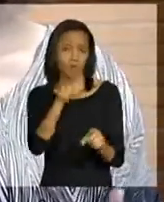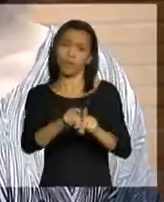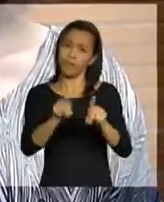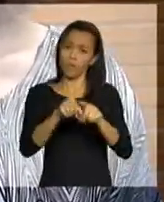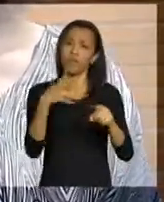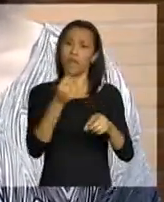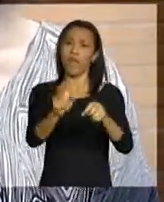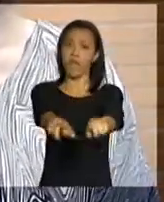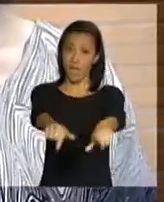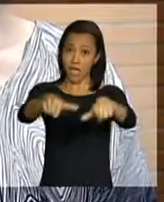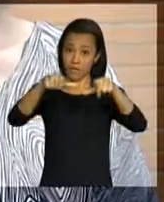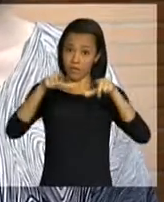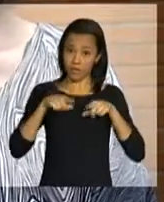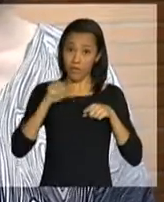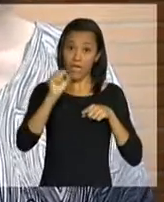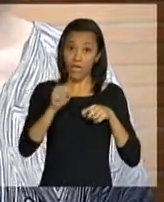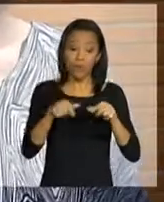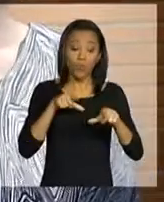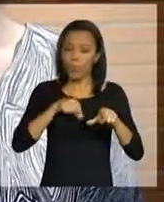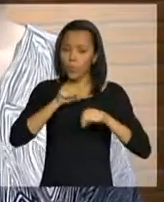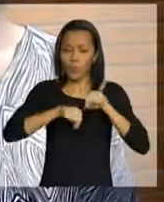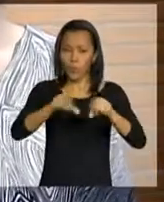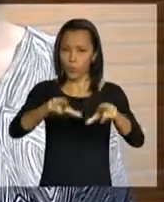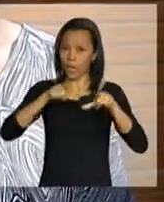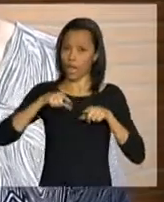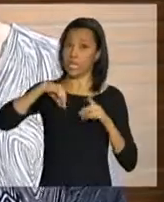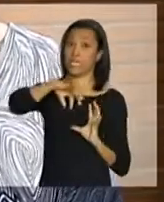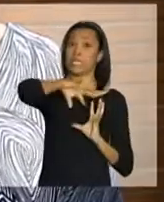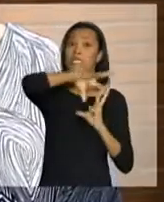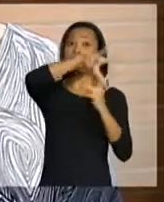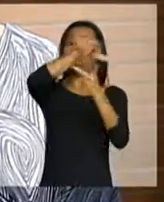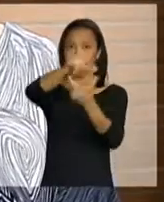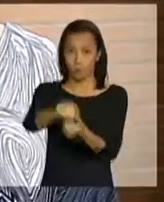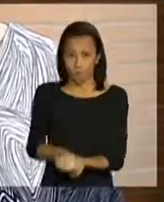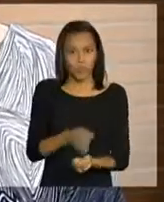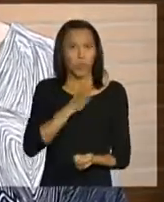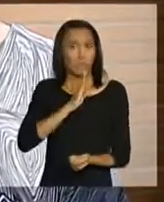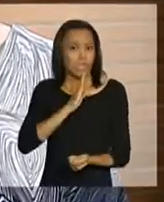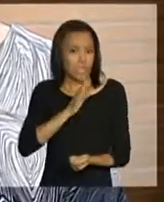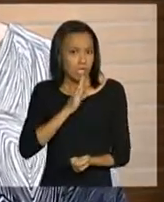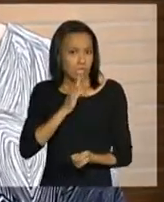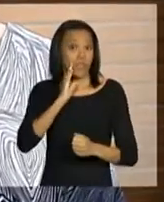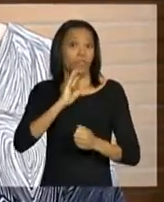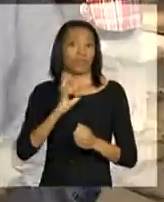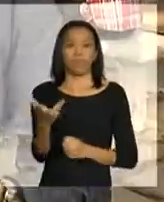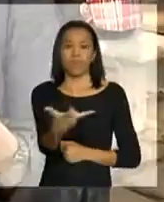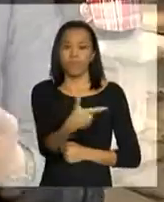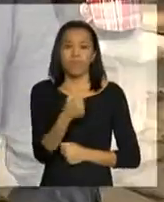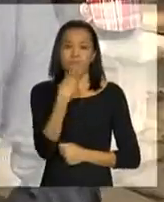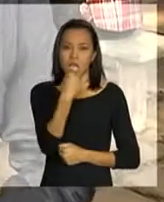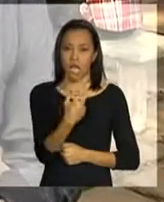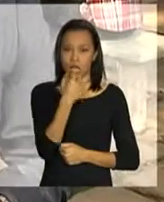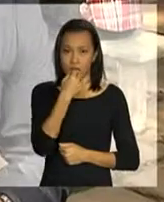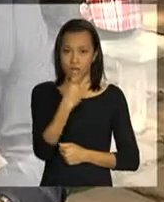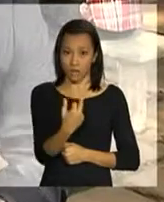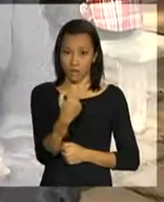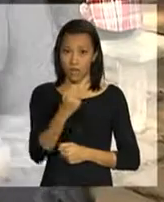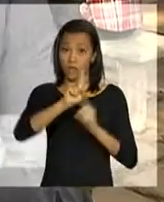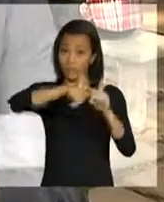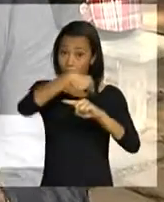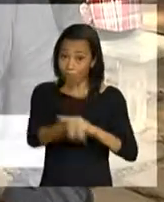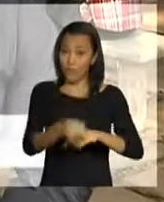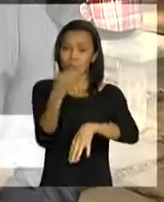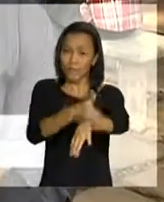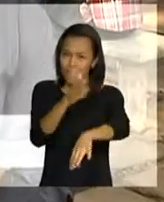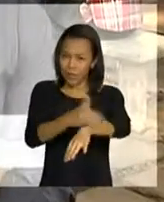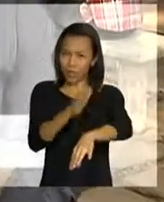certificado do TOIC, que é uma certificação internacional de reconhecimento internacional de proficiência em inglês. Depois desta capacitação, os